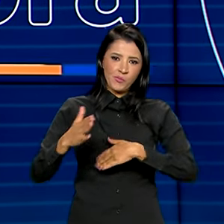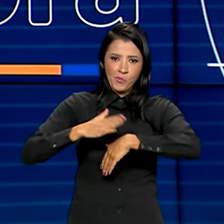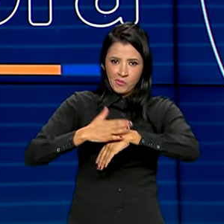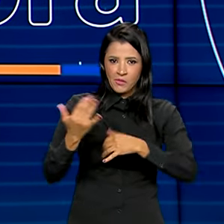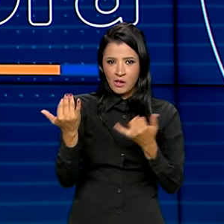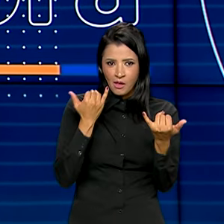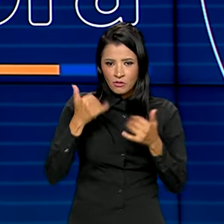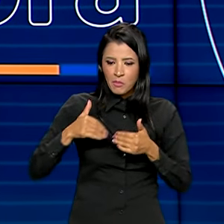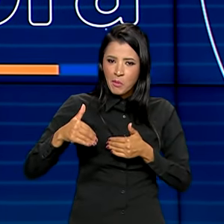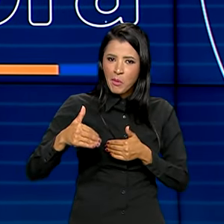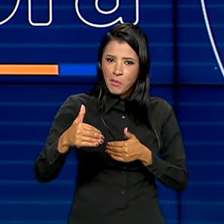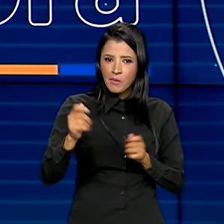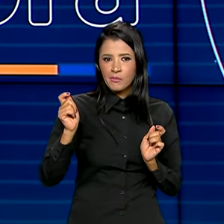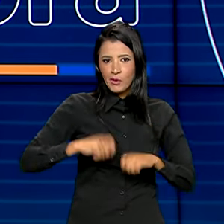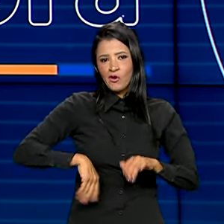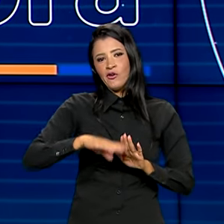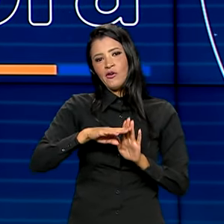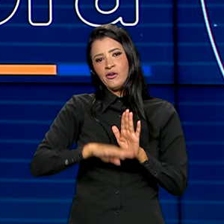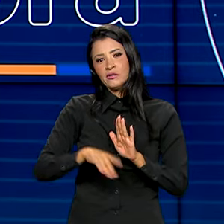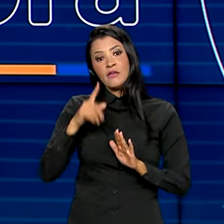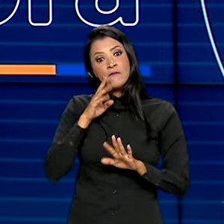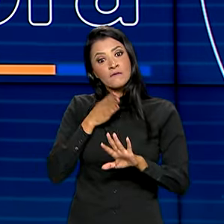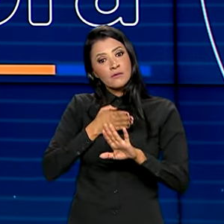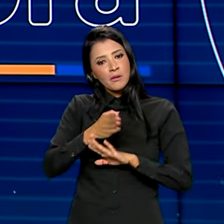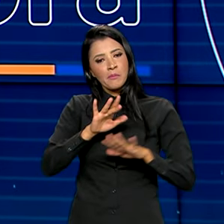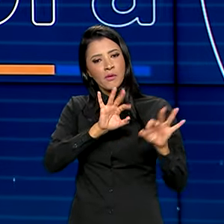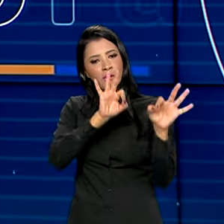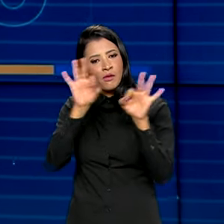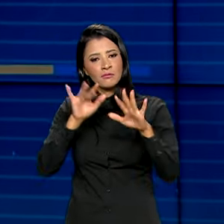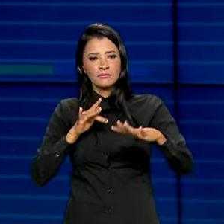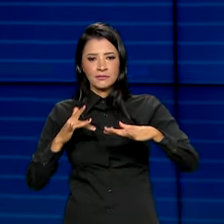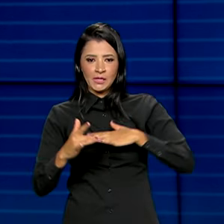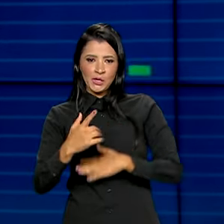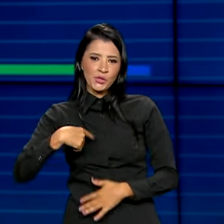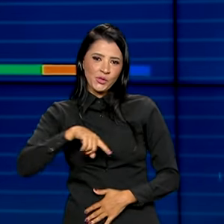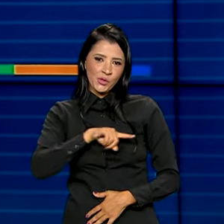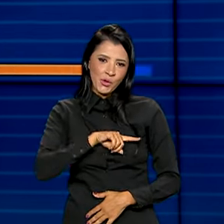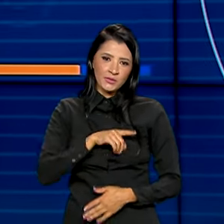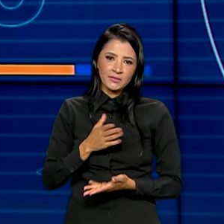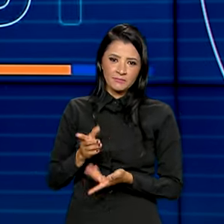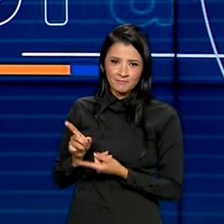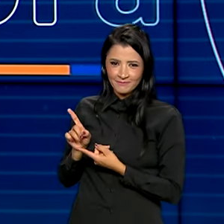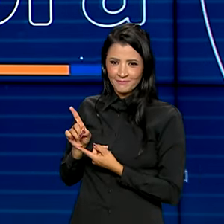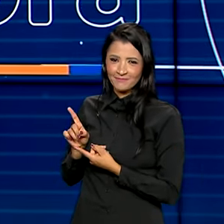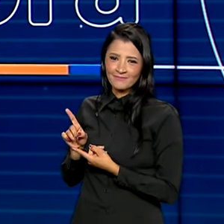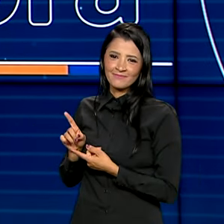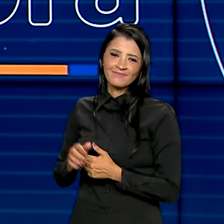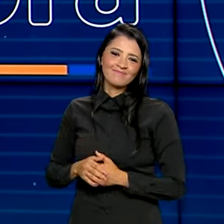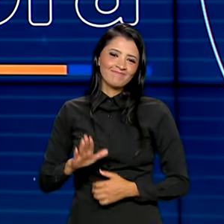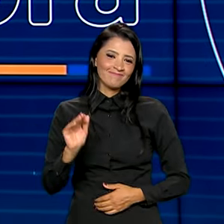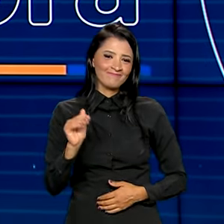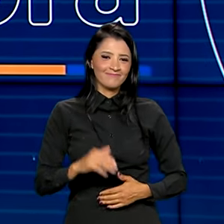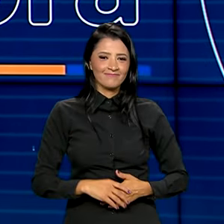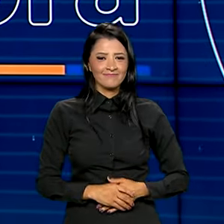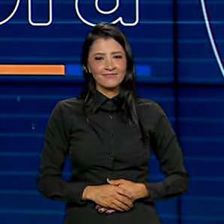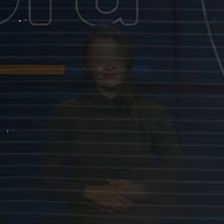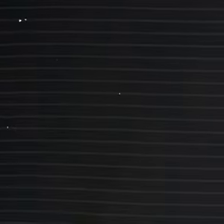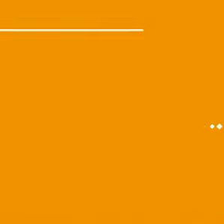ao longo da programação. Confira também as nossas redes sociais, arroba Canal GOV. Até a próxima!